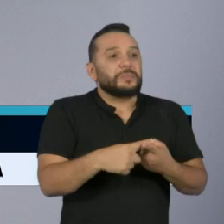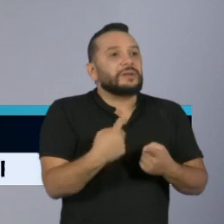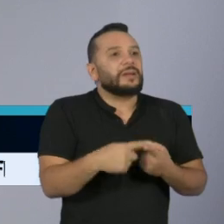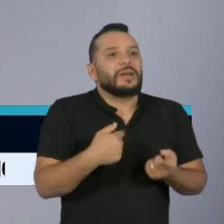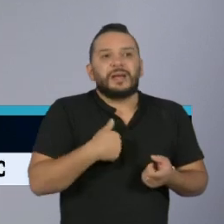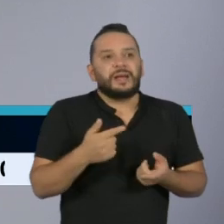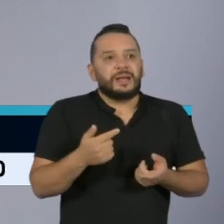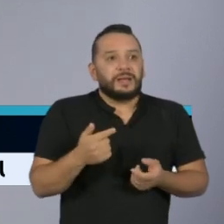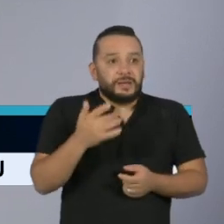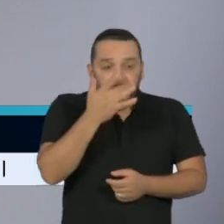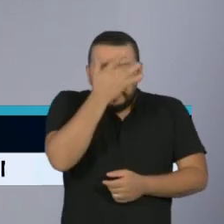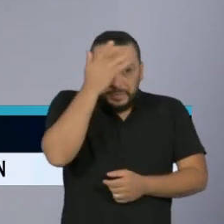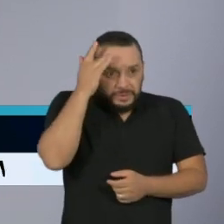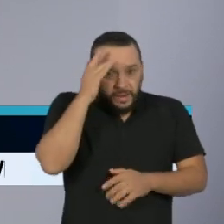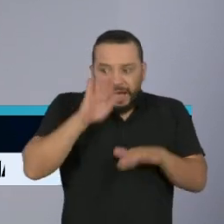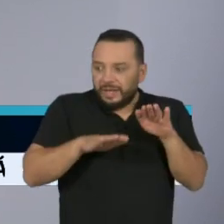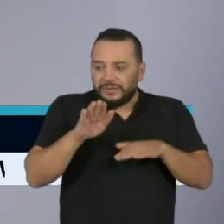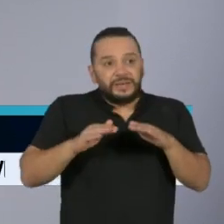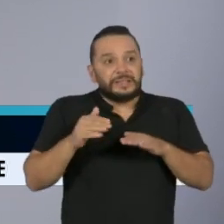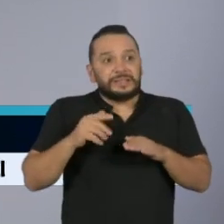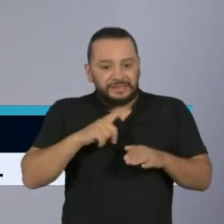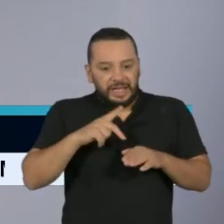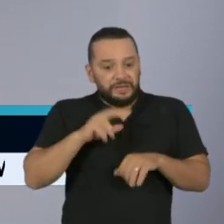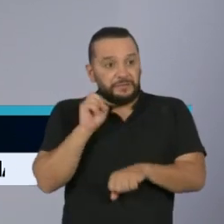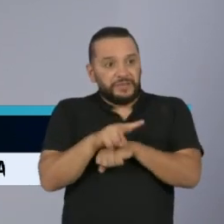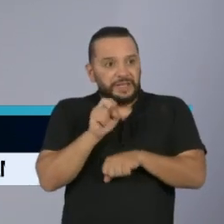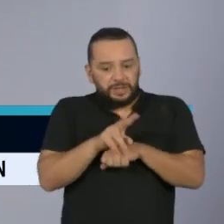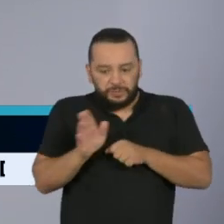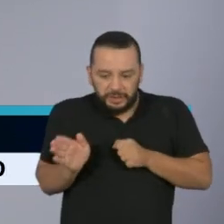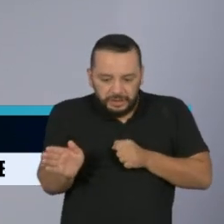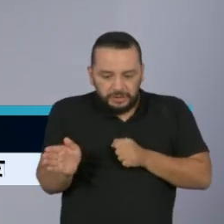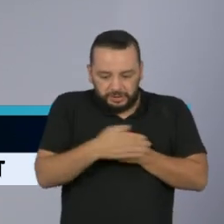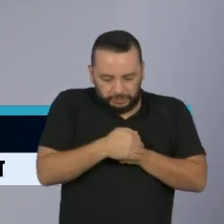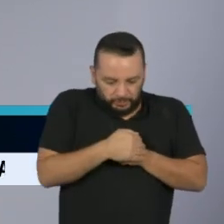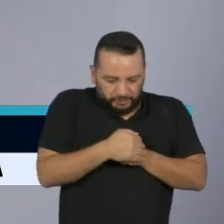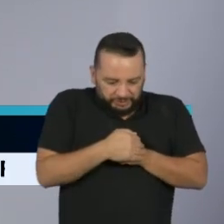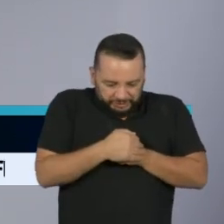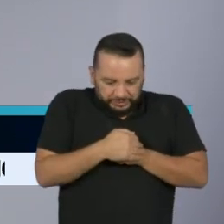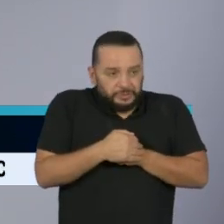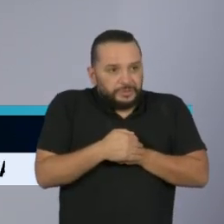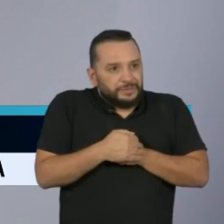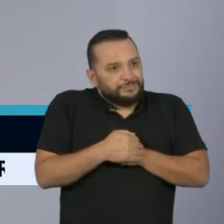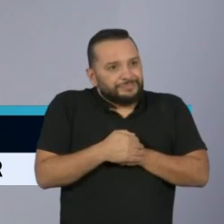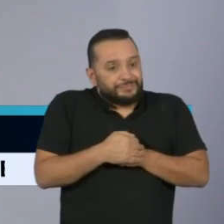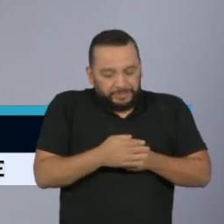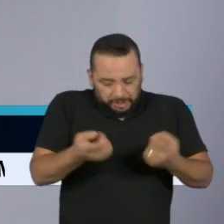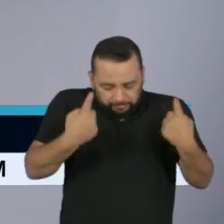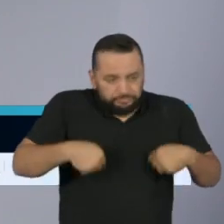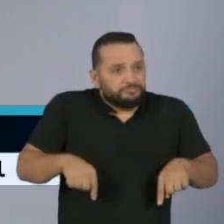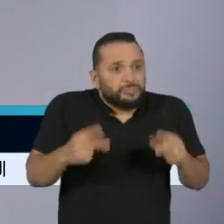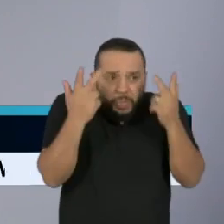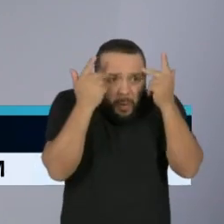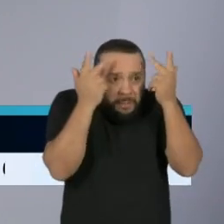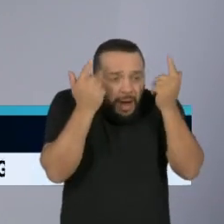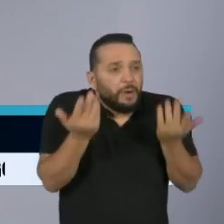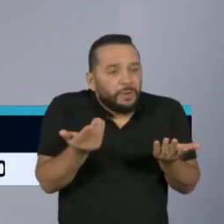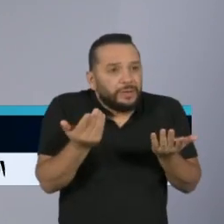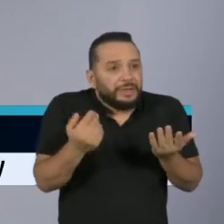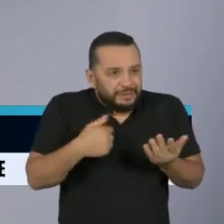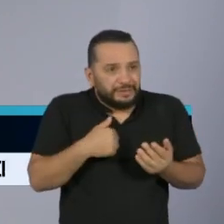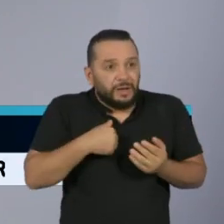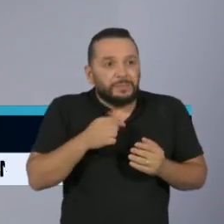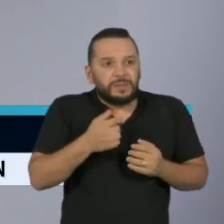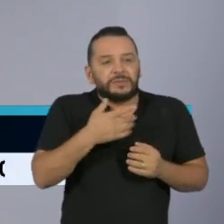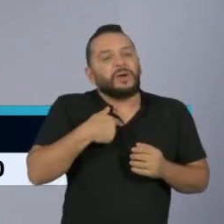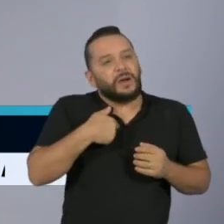indivíduos que não têm sintomas, a máscara não defende única e exclusivamente o profissional de saúde, que tem que ser defendido,